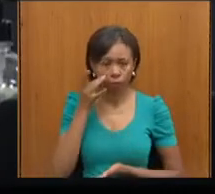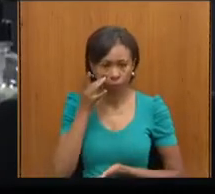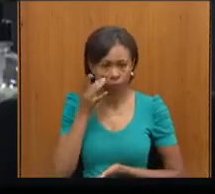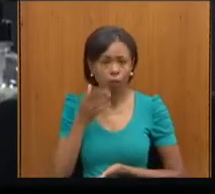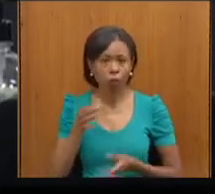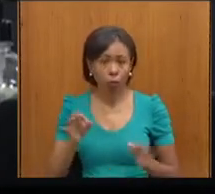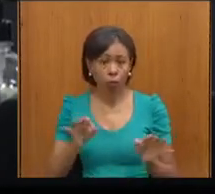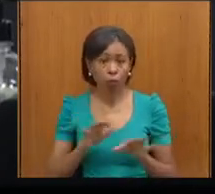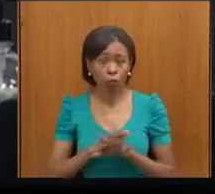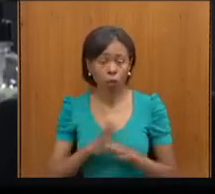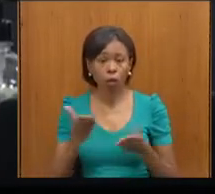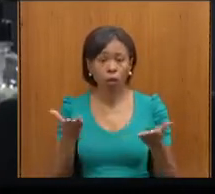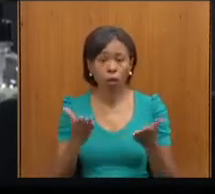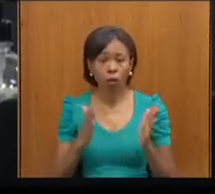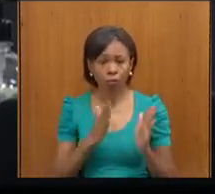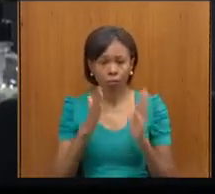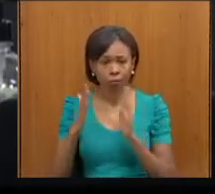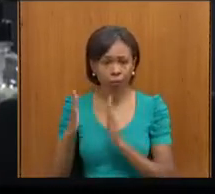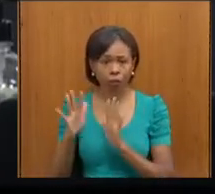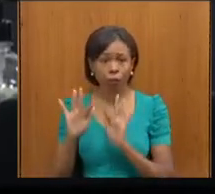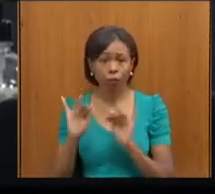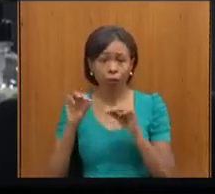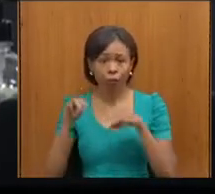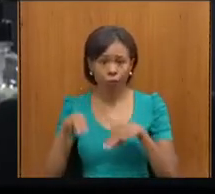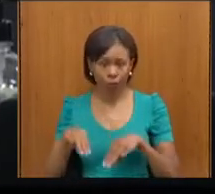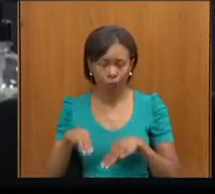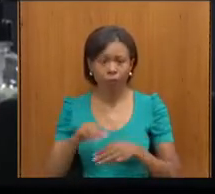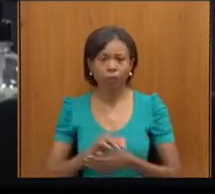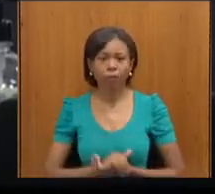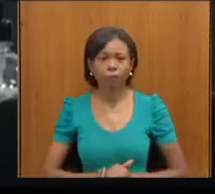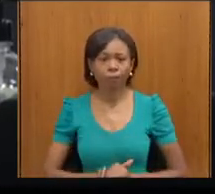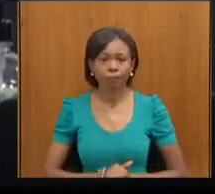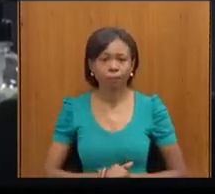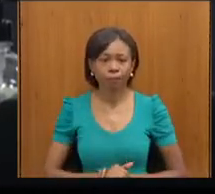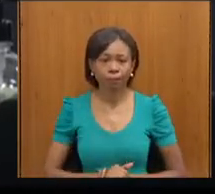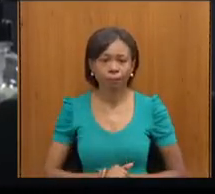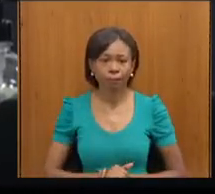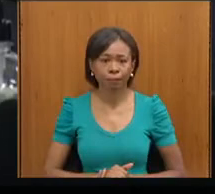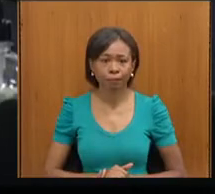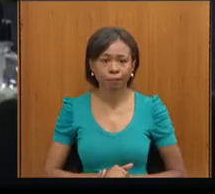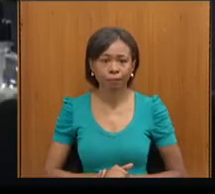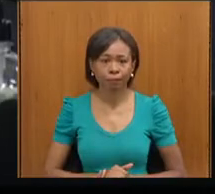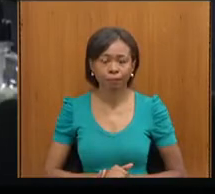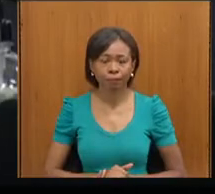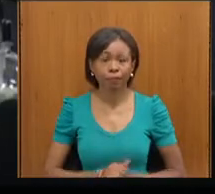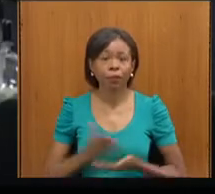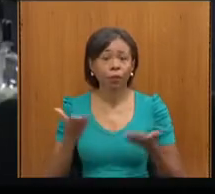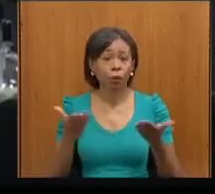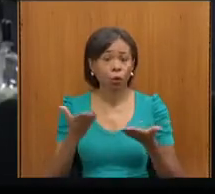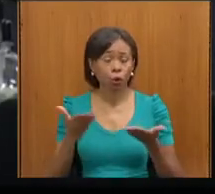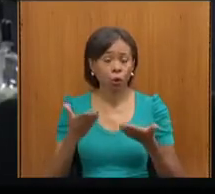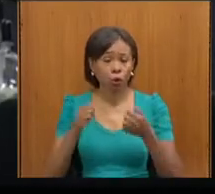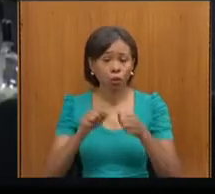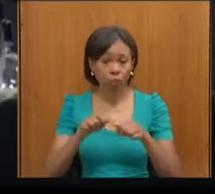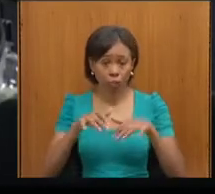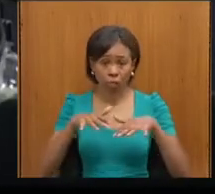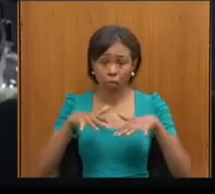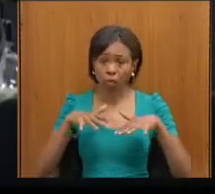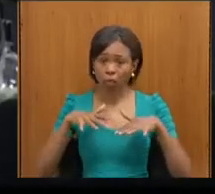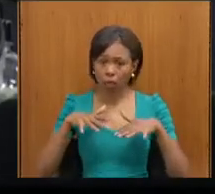aqui para os encaminhamentos já finais, para a gente já passando para o encerramento. Hoje uma audiência mais